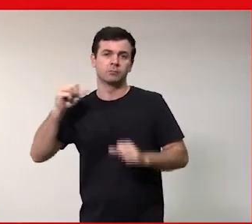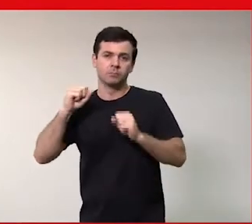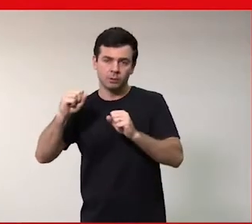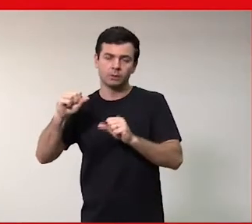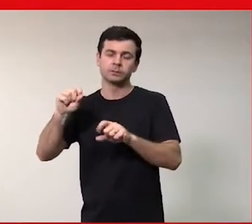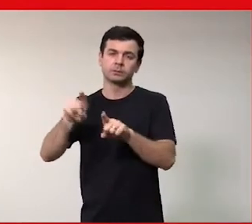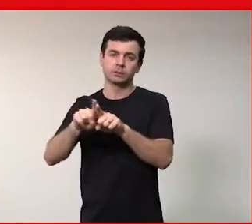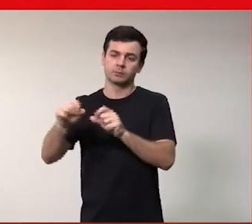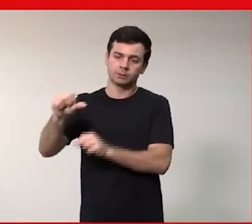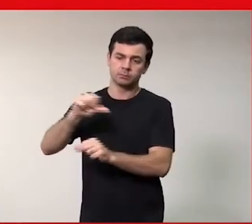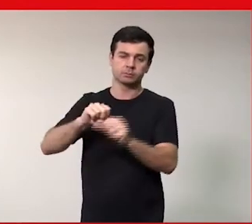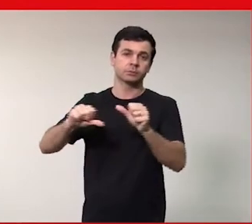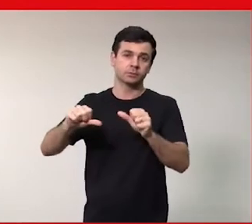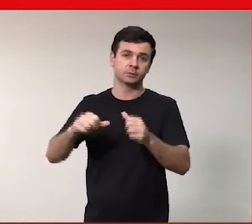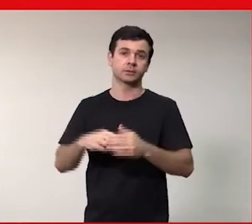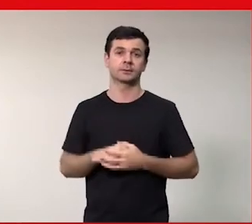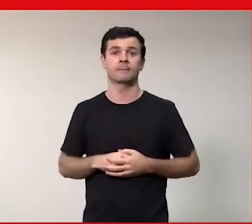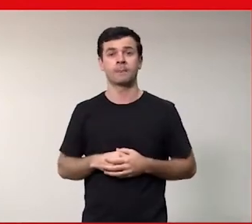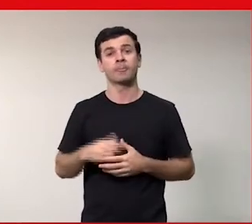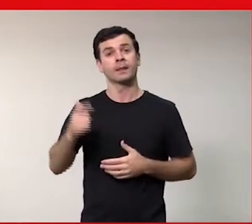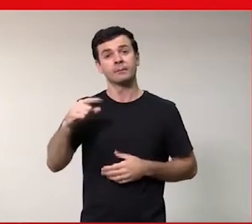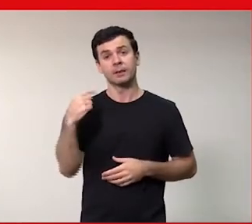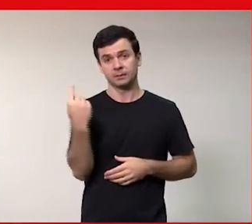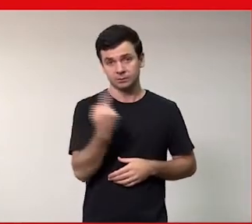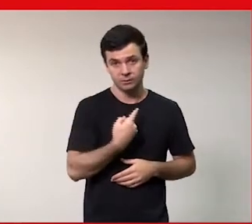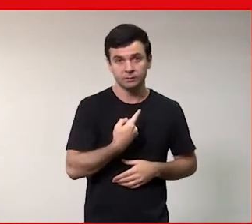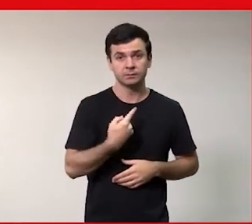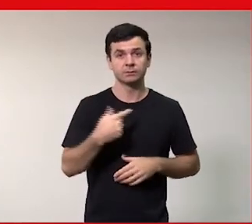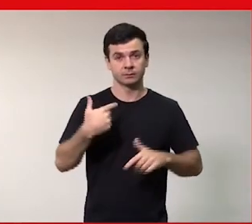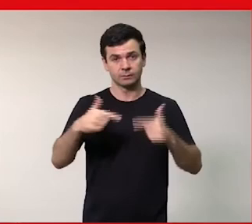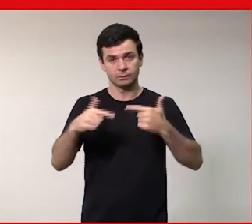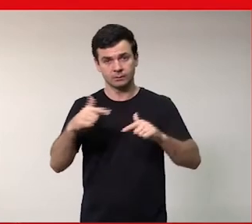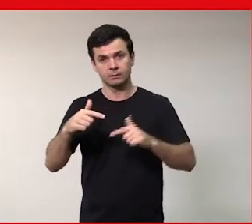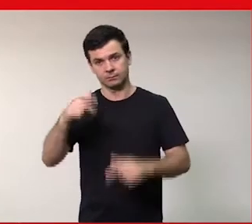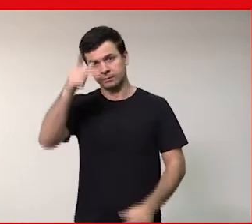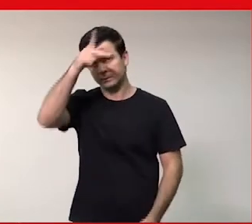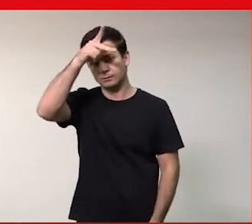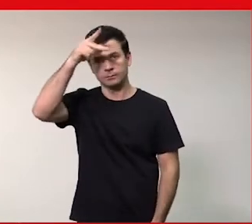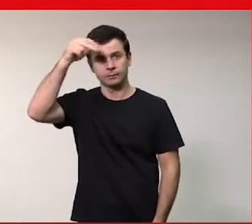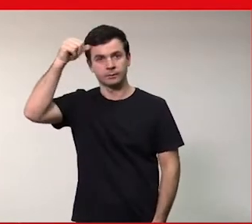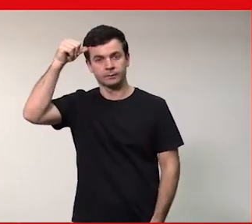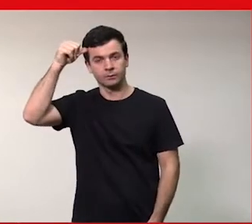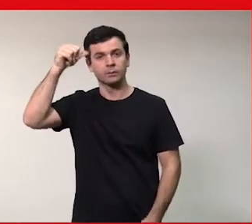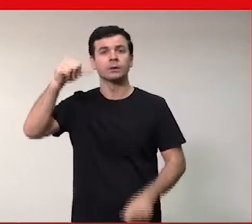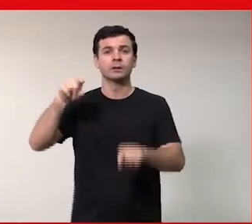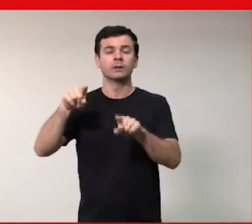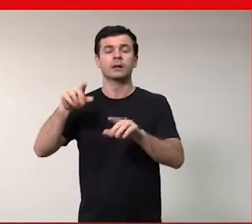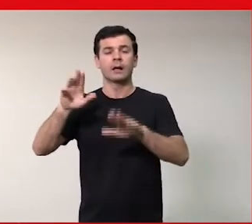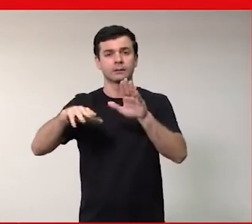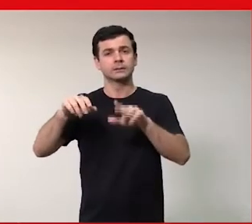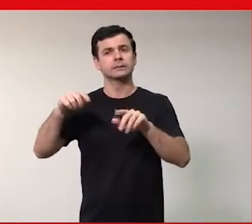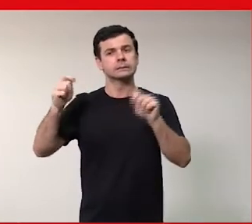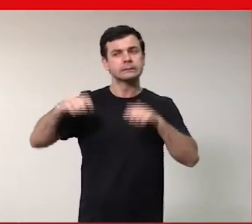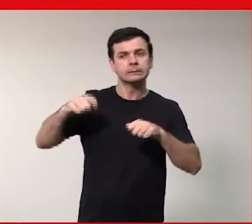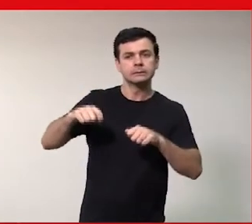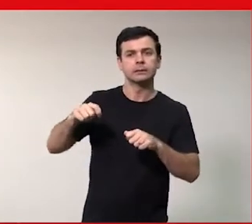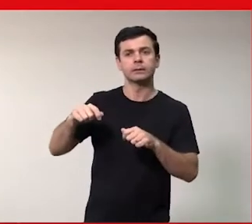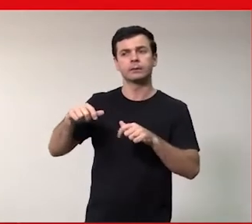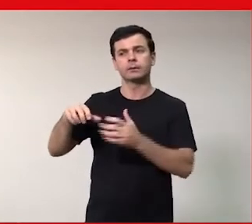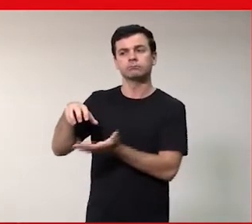mista e a gente também até no serviço público a gente consegue eventualmente dar uma flexibilizada em alguma ou